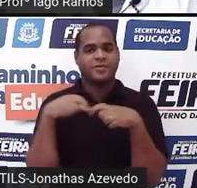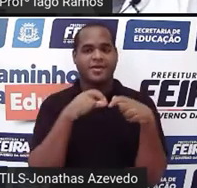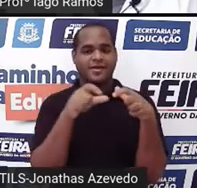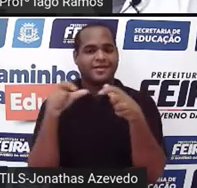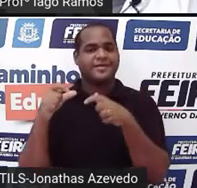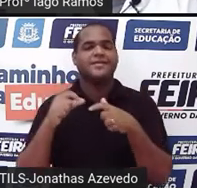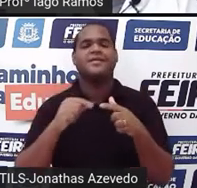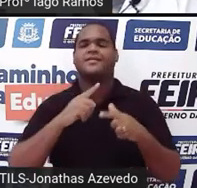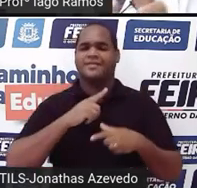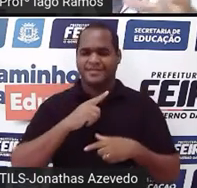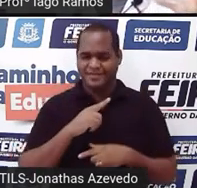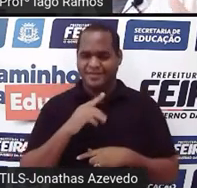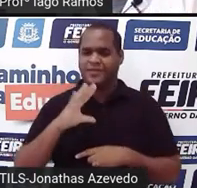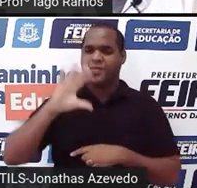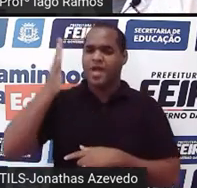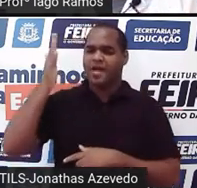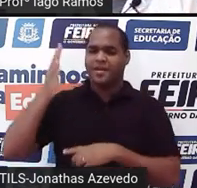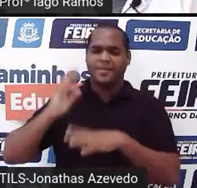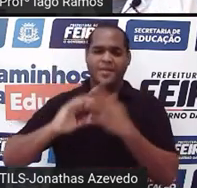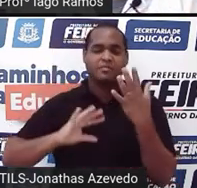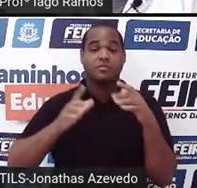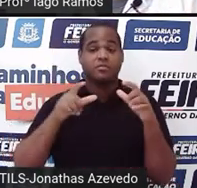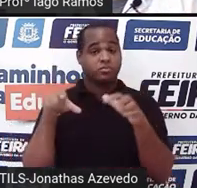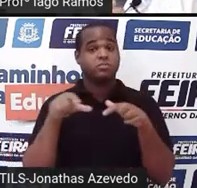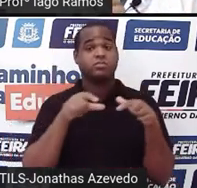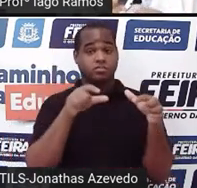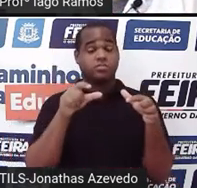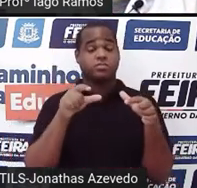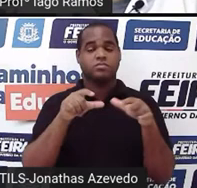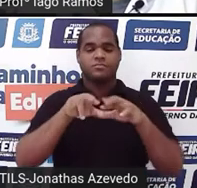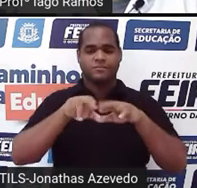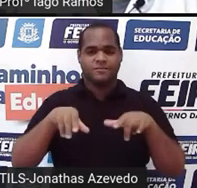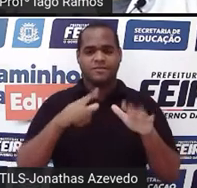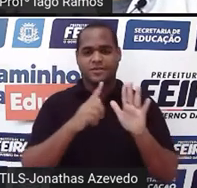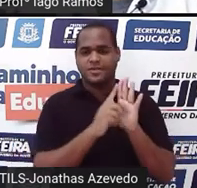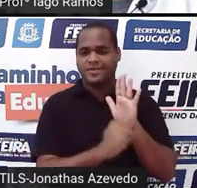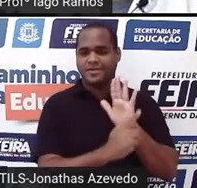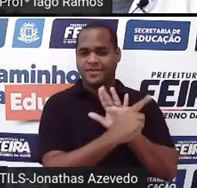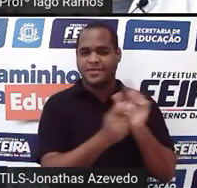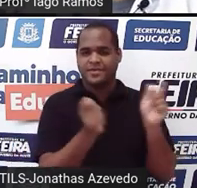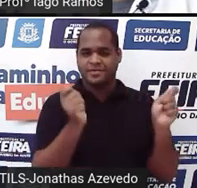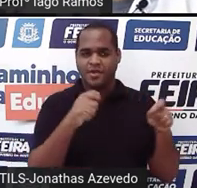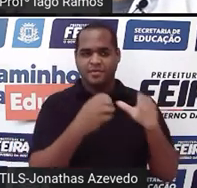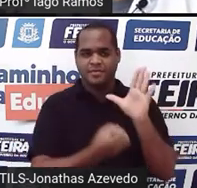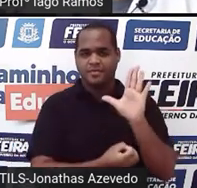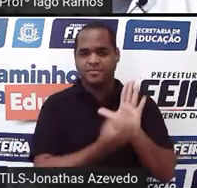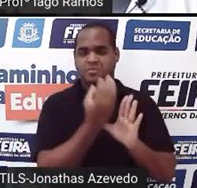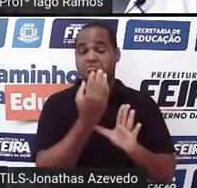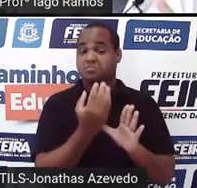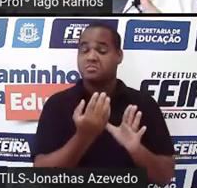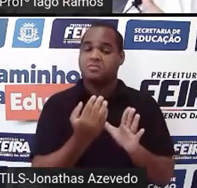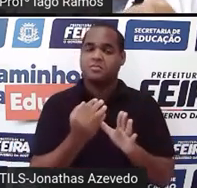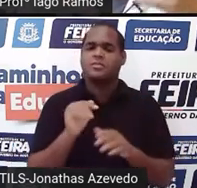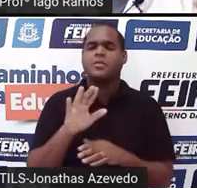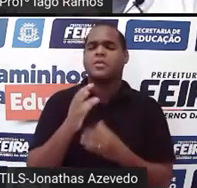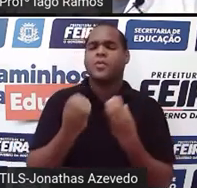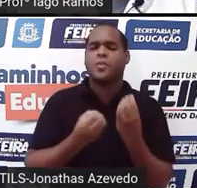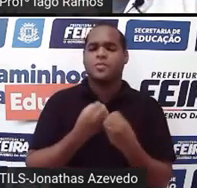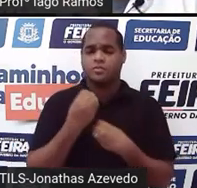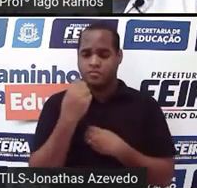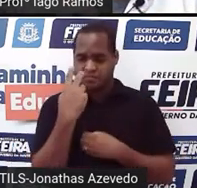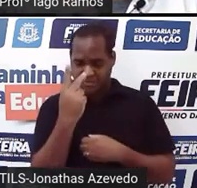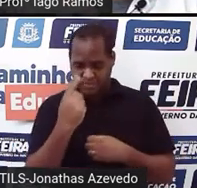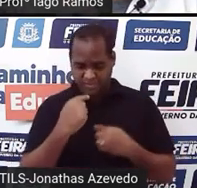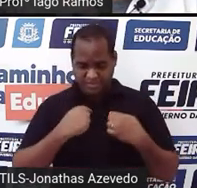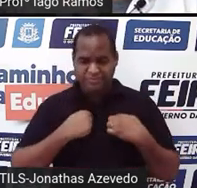há vários ambientes onde o gráfico pode aparecer. E como eu, você,